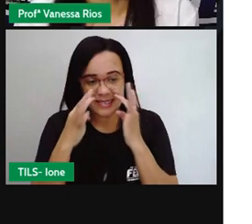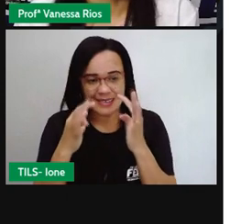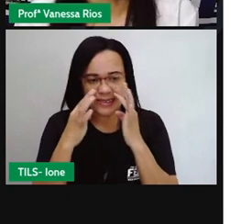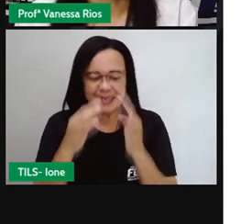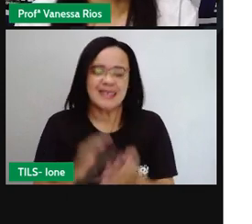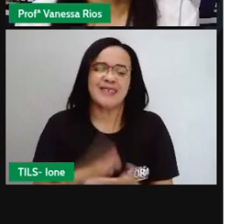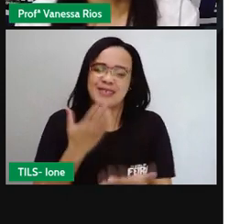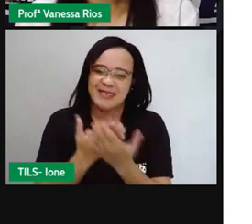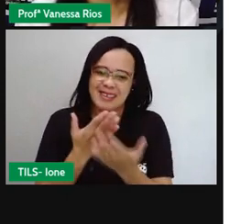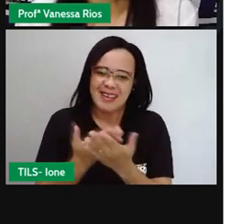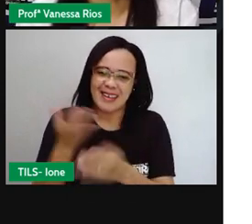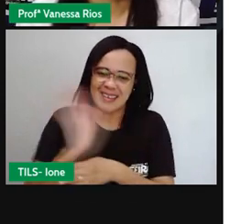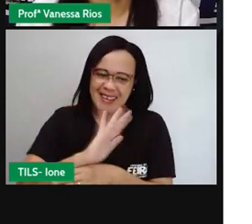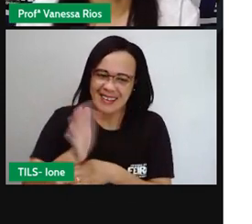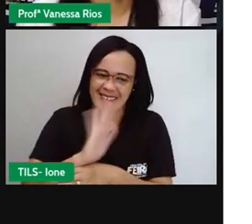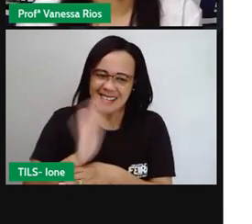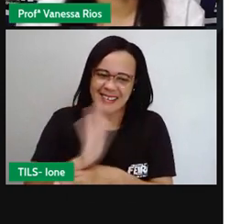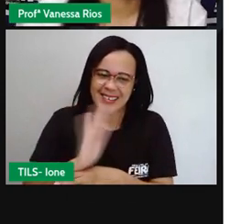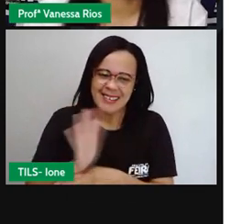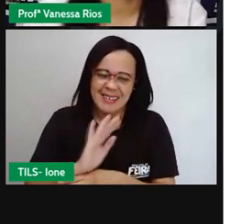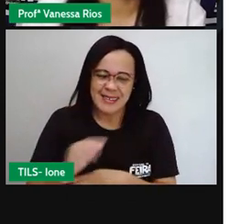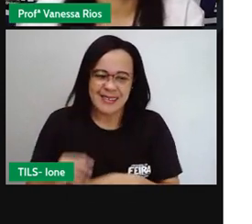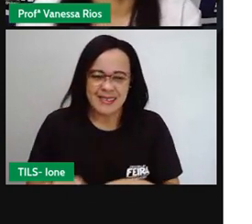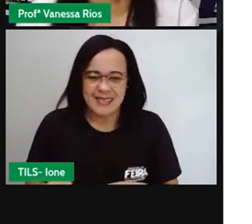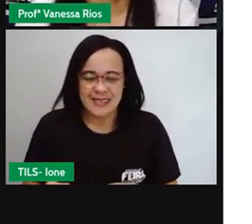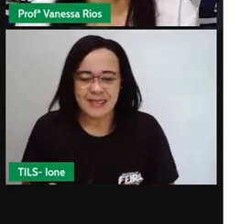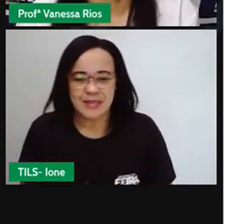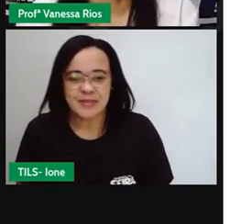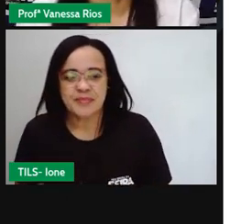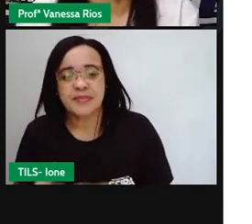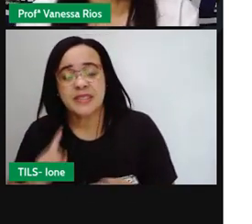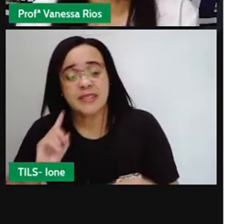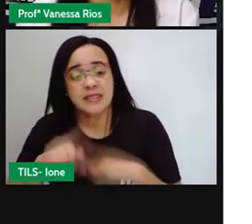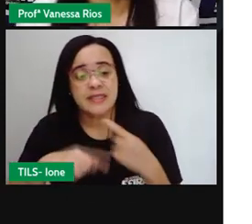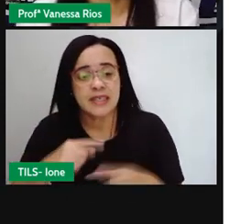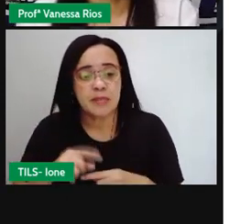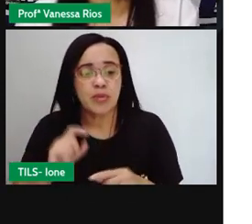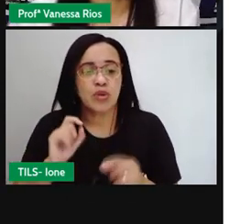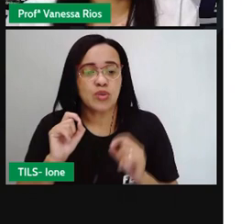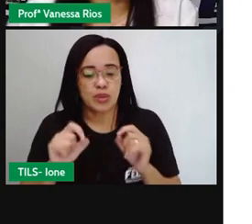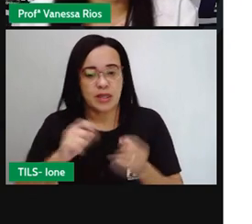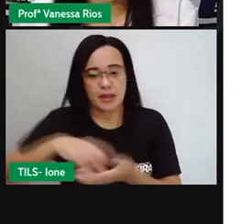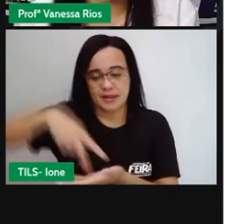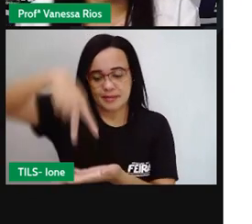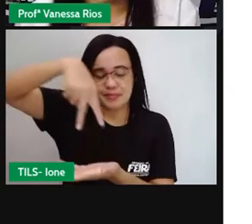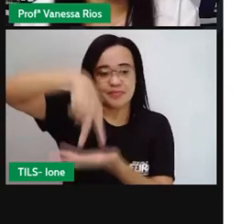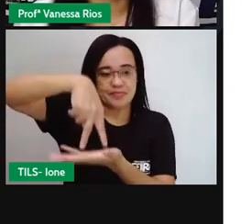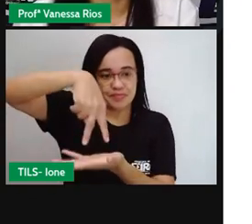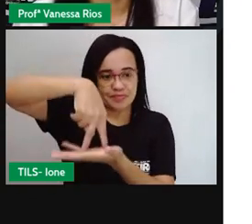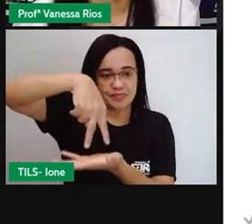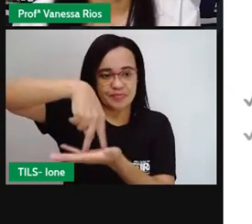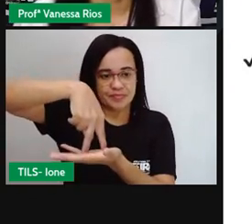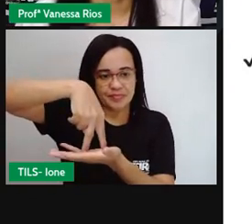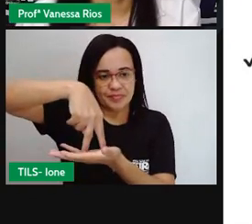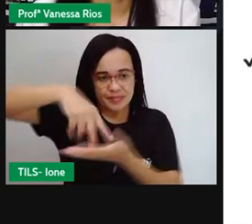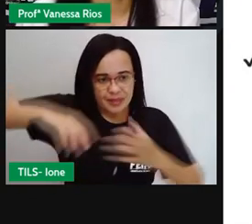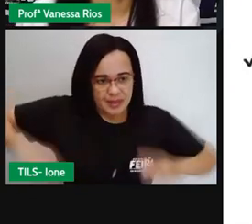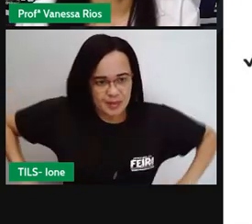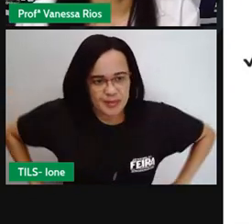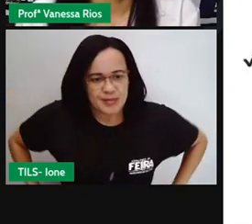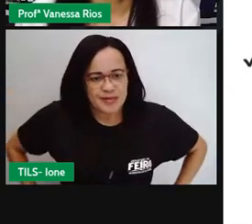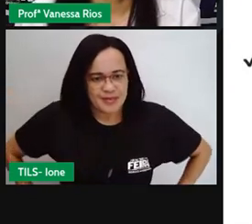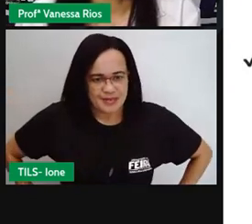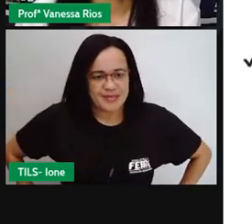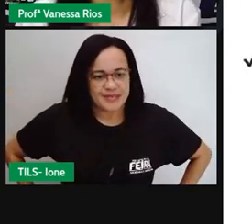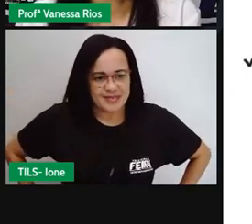Mas aí observe, a partir daí o que é que você vai fazer? Já está de pé? Já está com a mão na cintura? Então, vamos